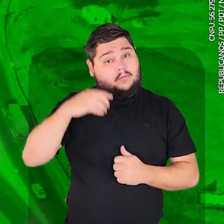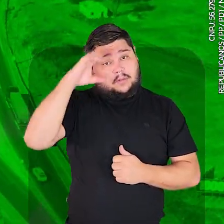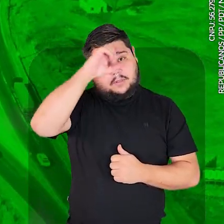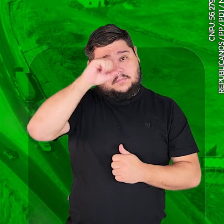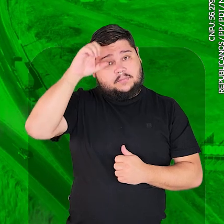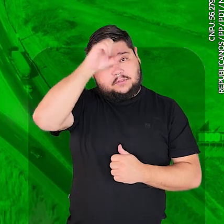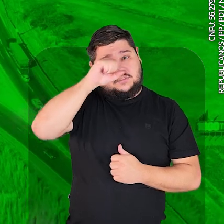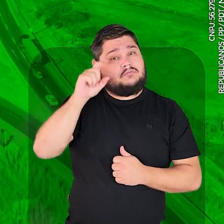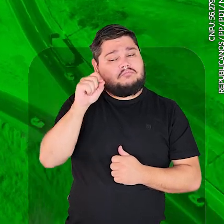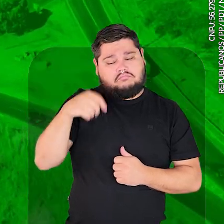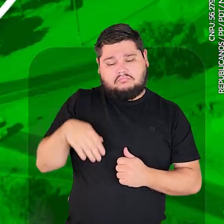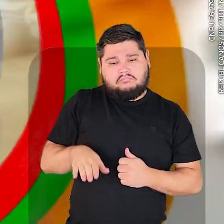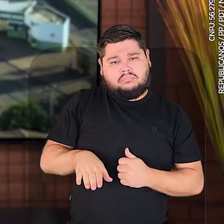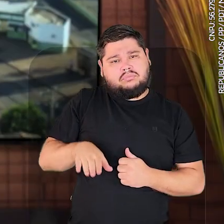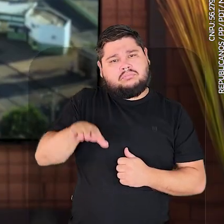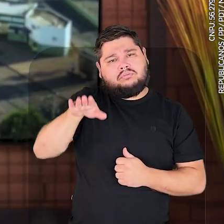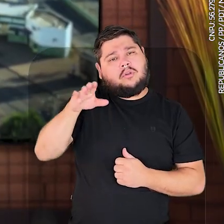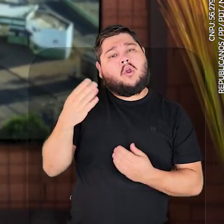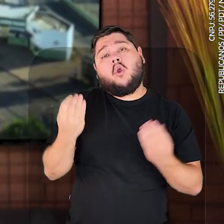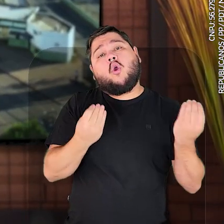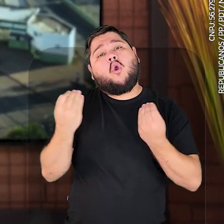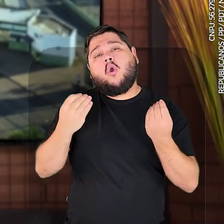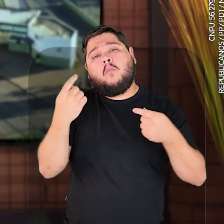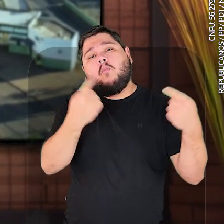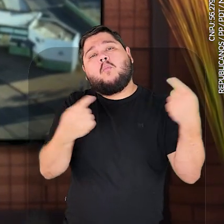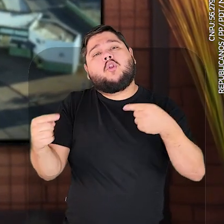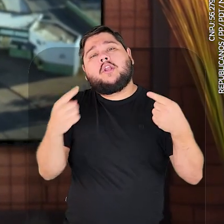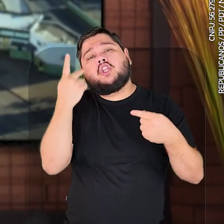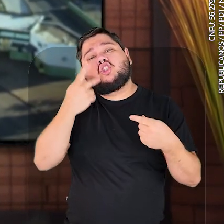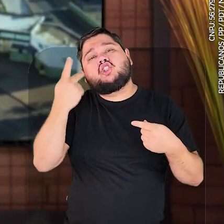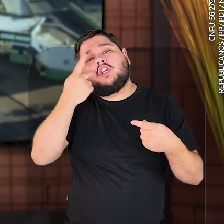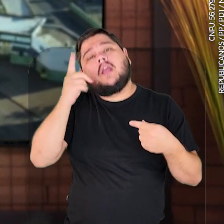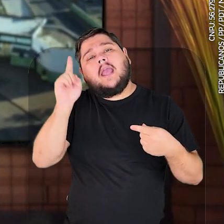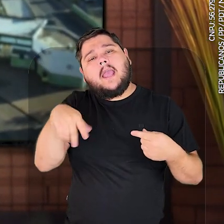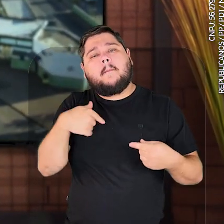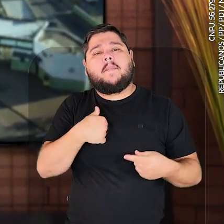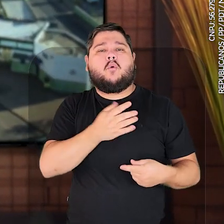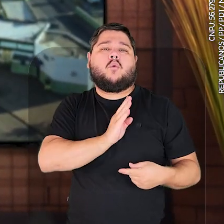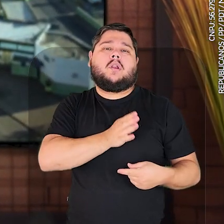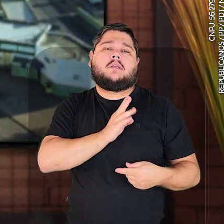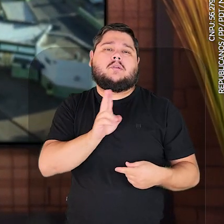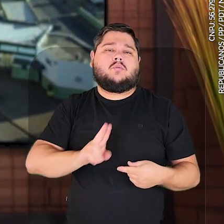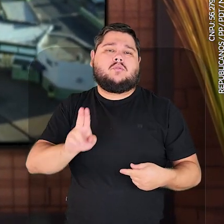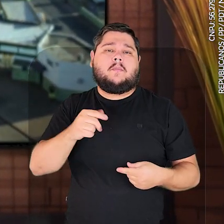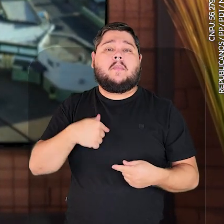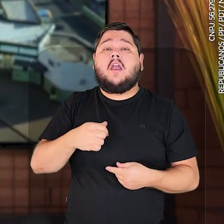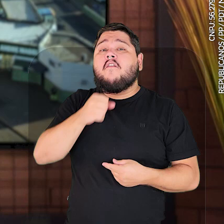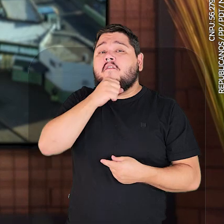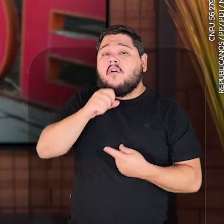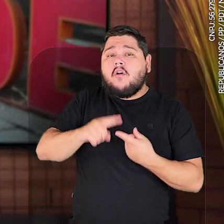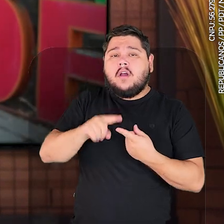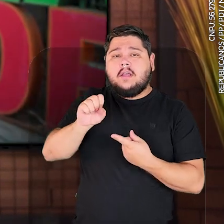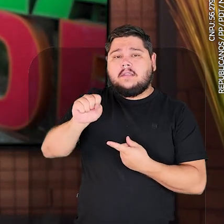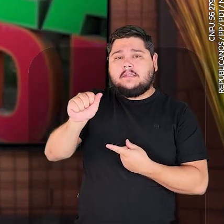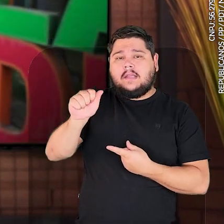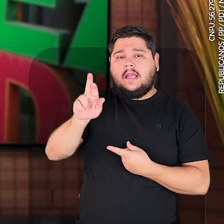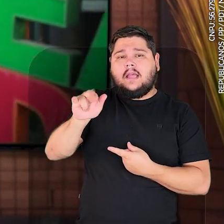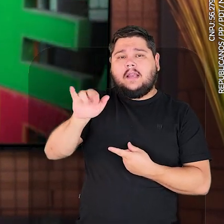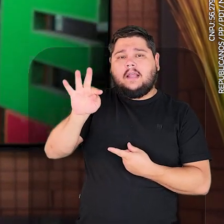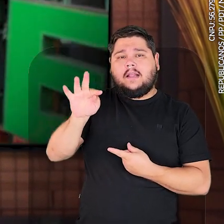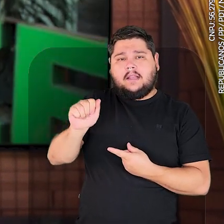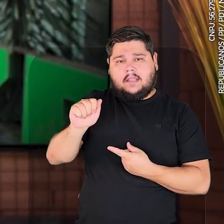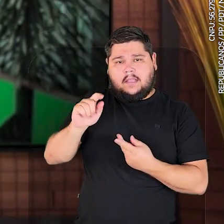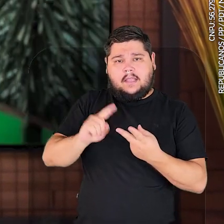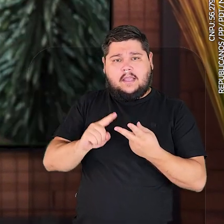É 15 de novo. Pessoal, eu aprendi desde cedo como se faz política. Se faz com o coração na